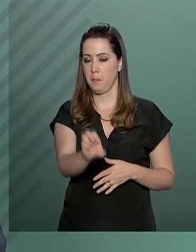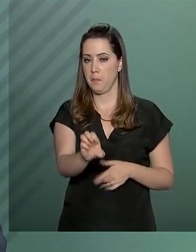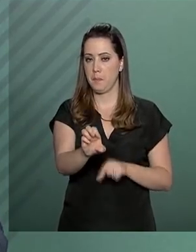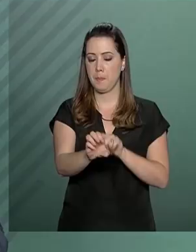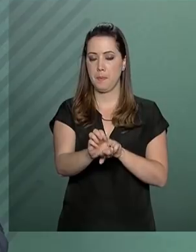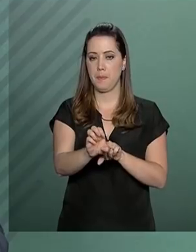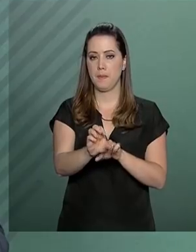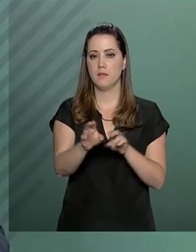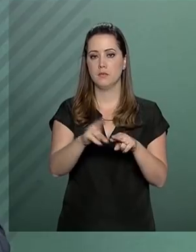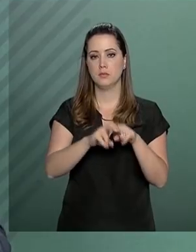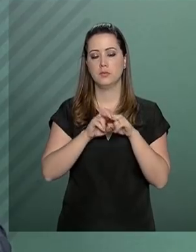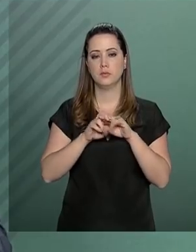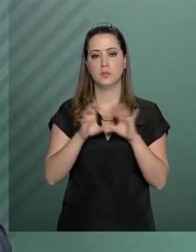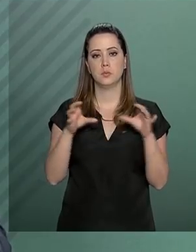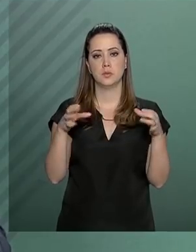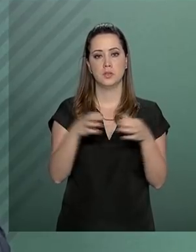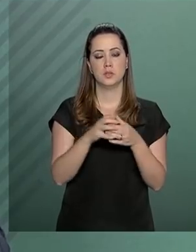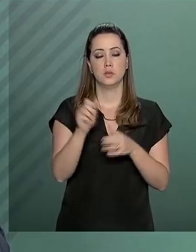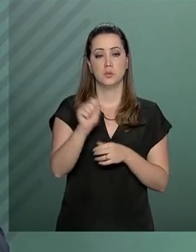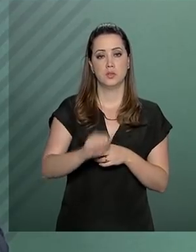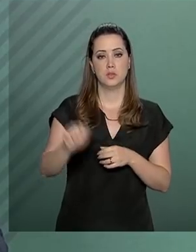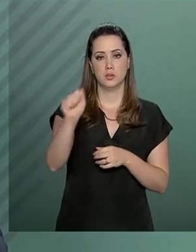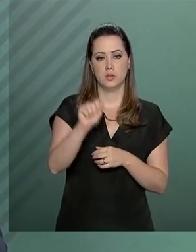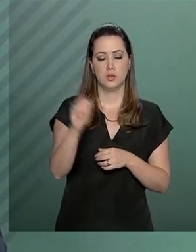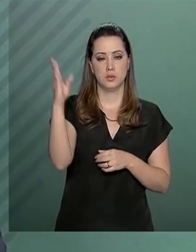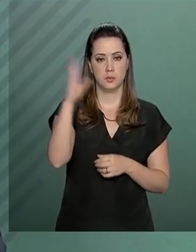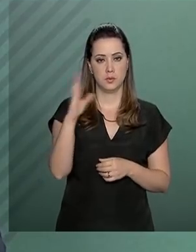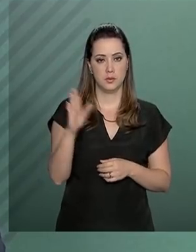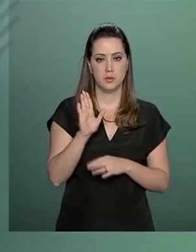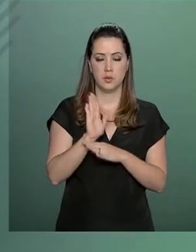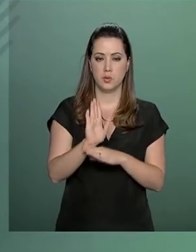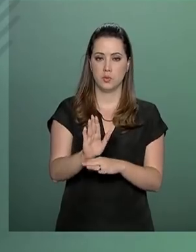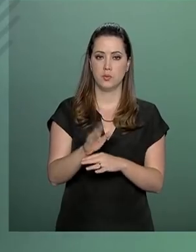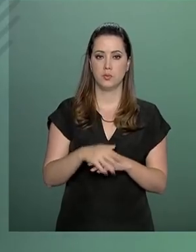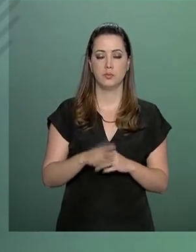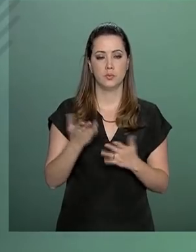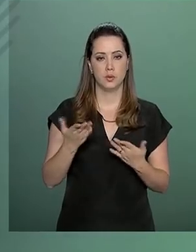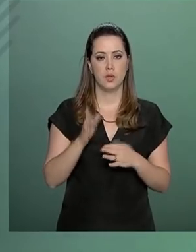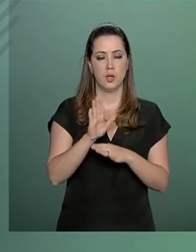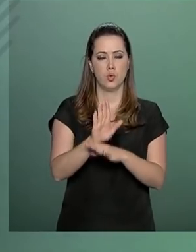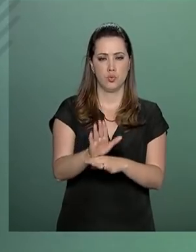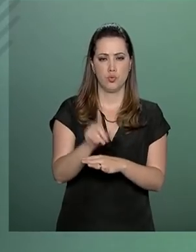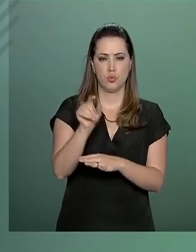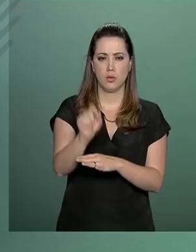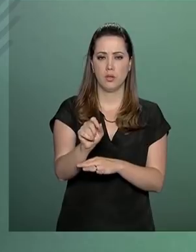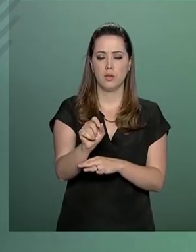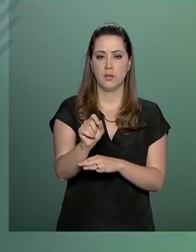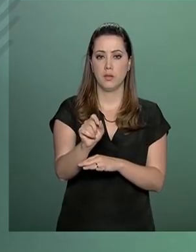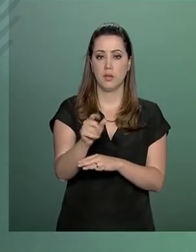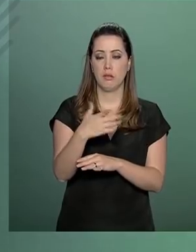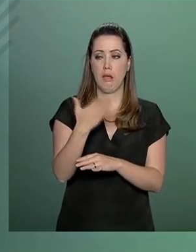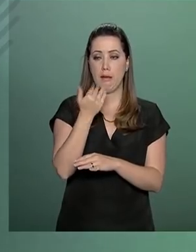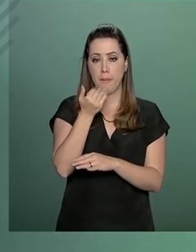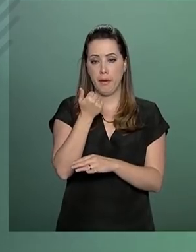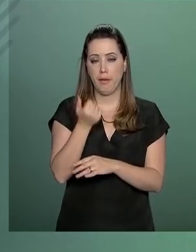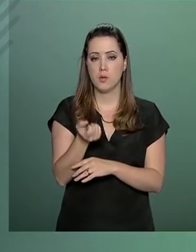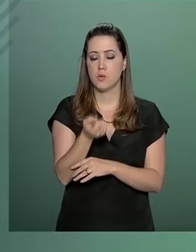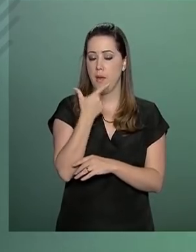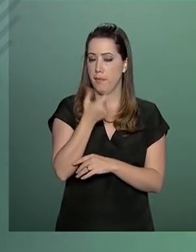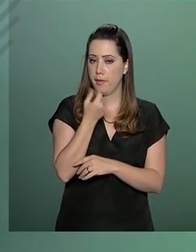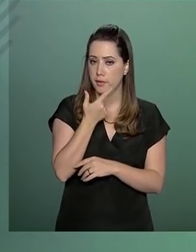através da Agência Brasileira de Cooperação. A ajuda que inclui alimentos e